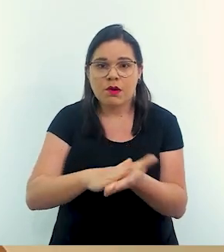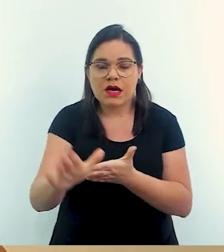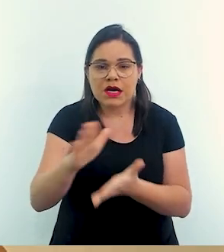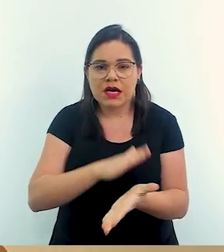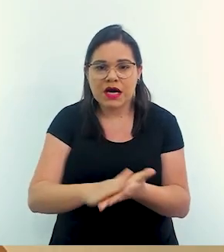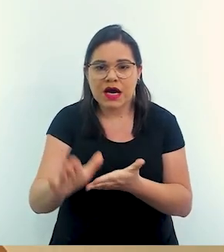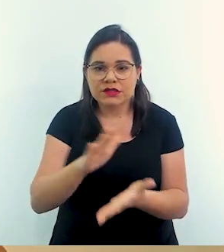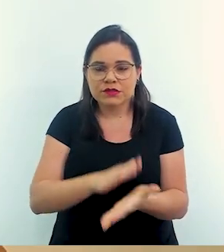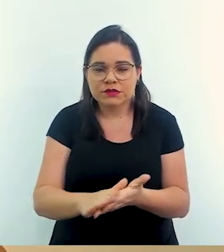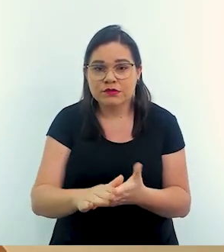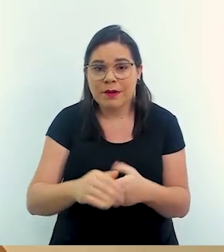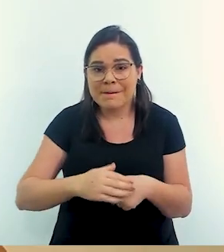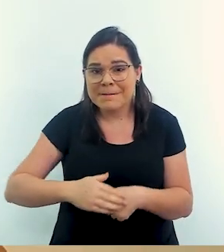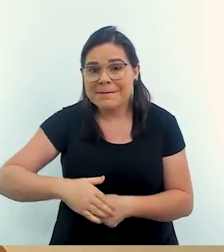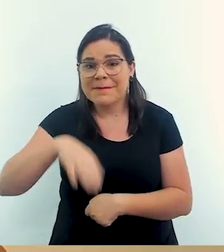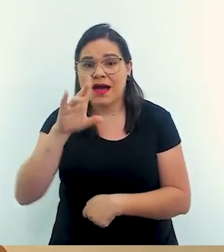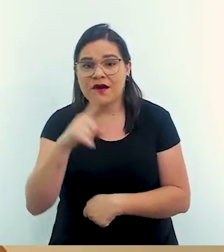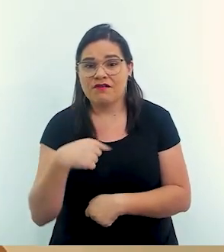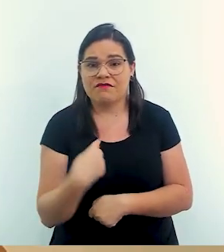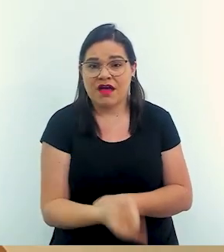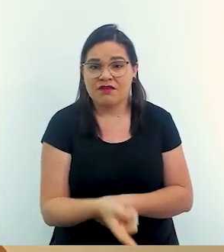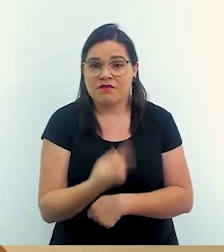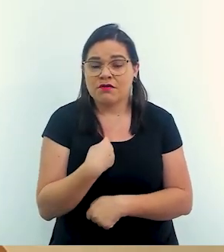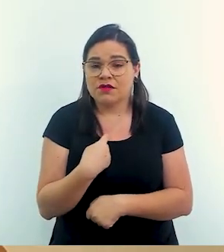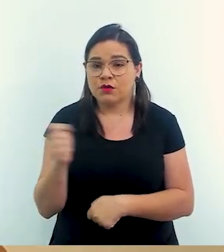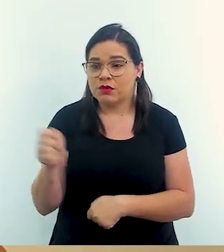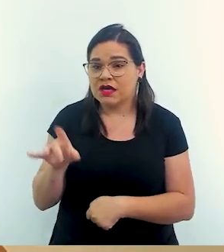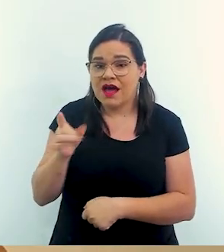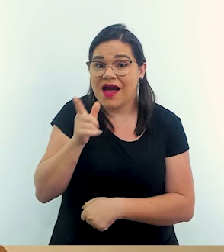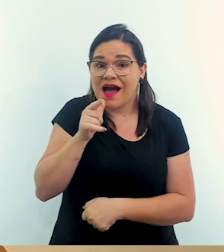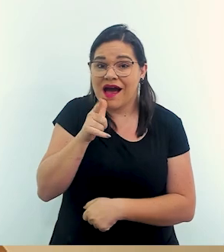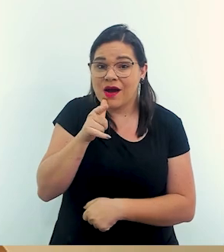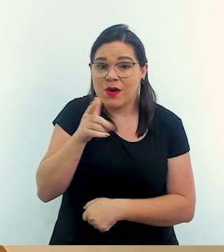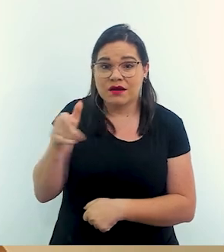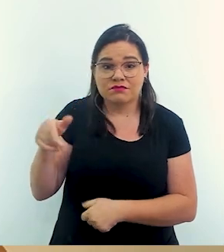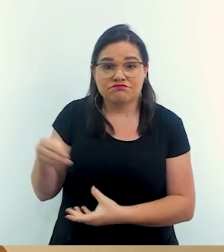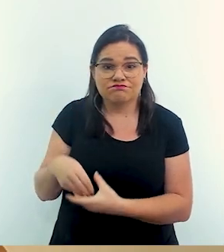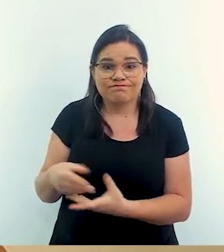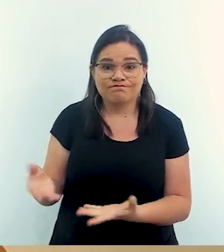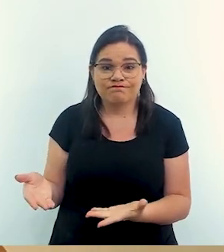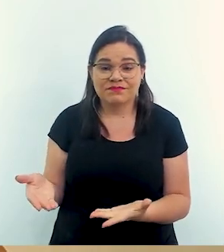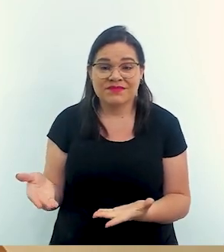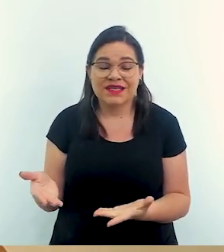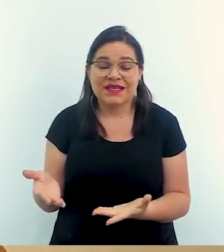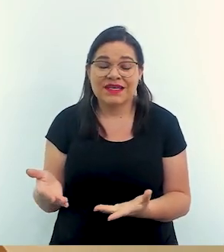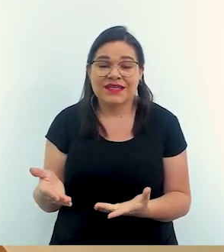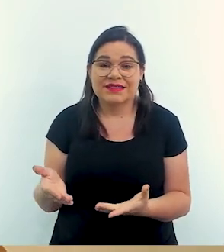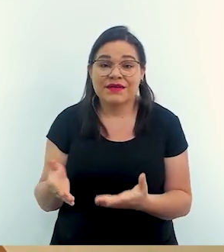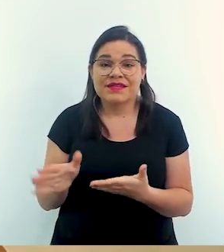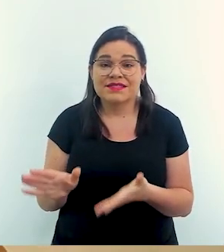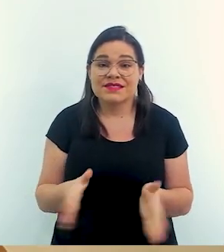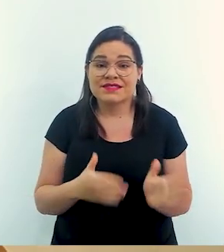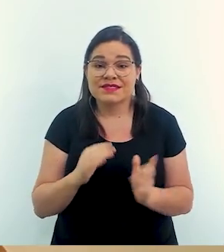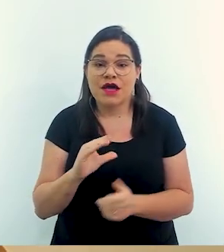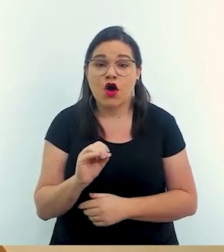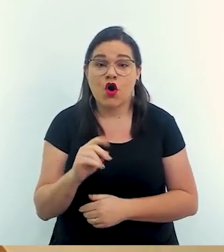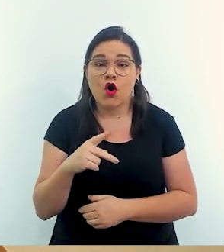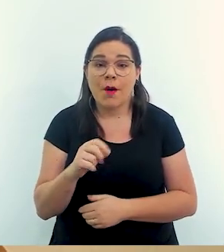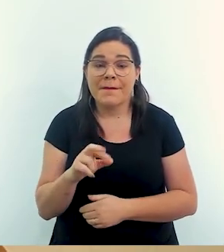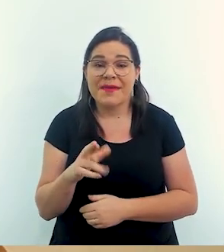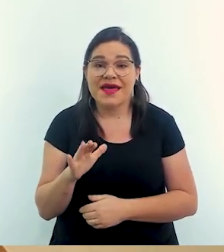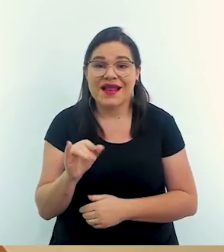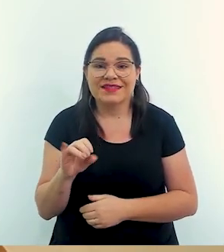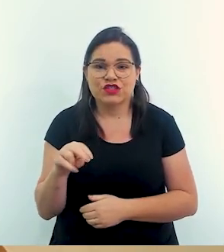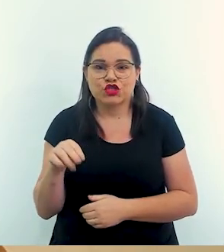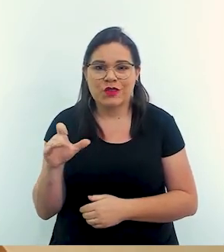dele foi muito maior dele ir e voltar do que a própria água que ele levou. Então muitas vezes essa questão operacional que as empresas